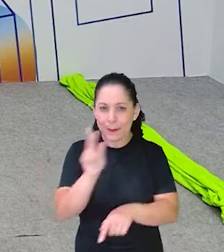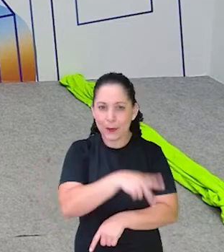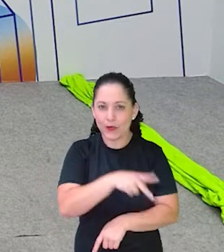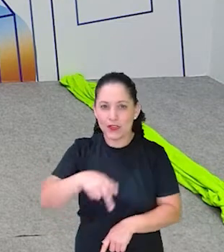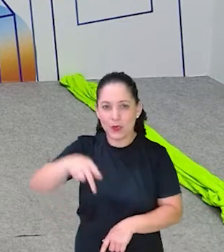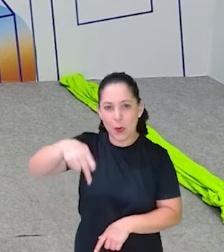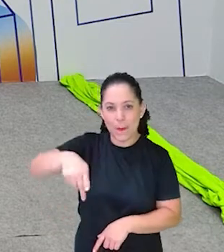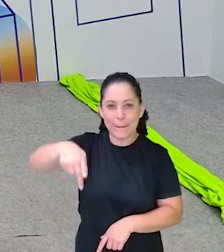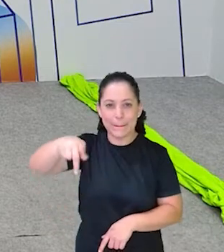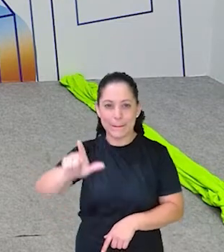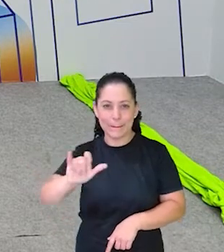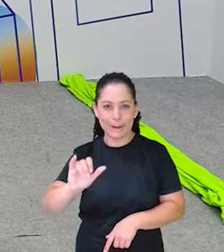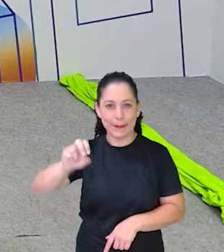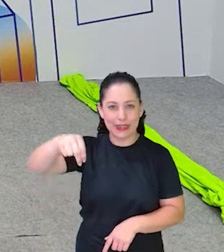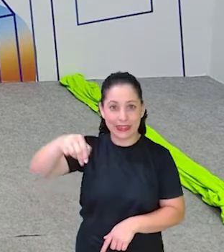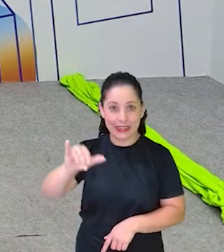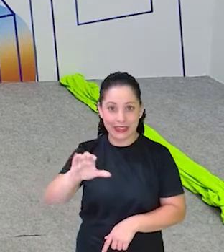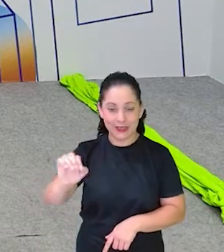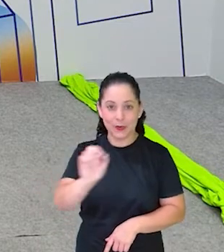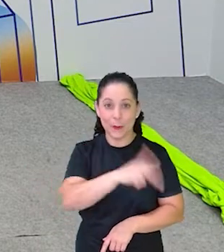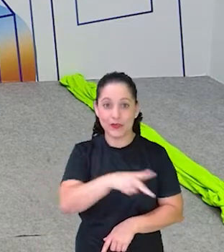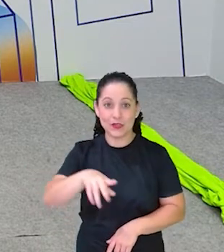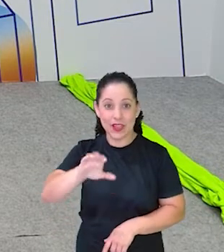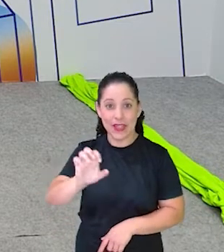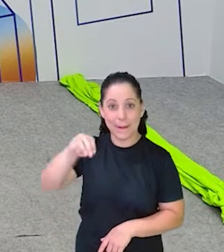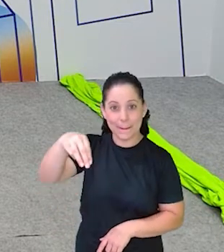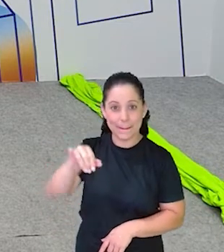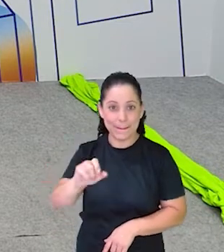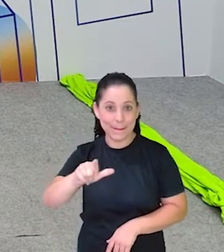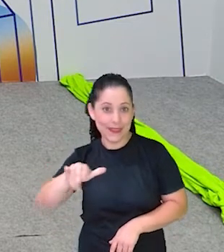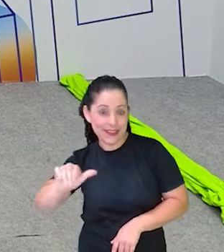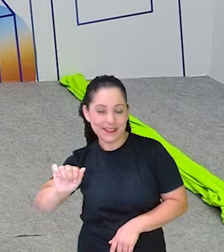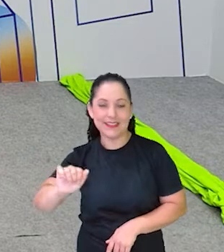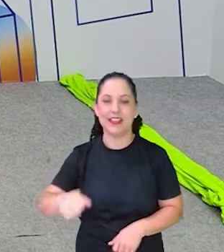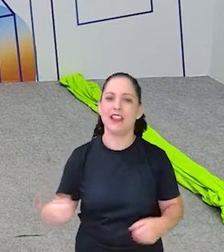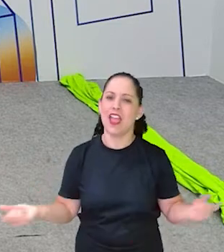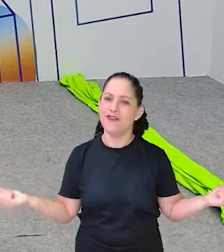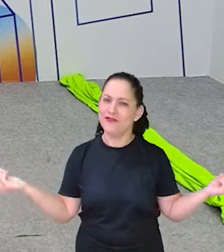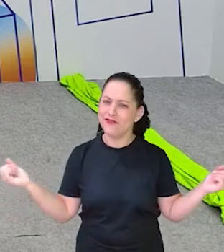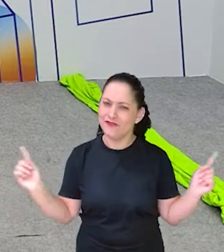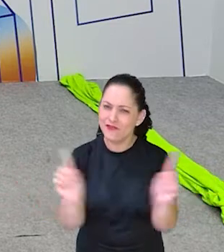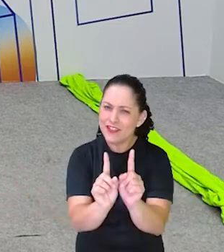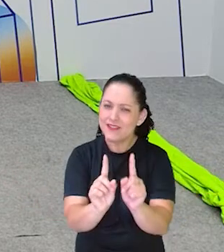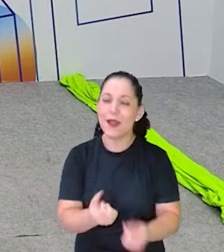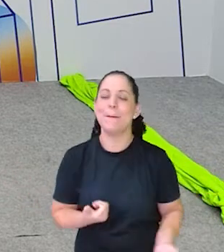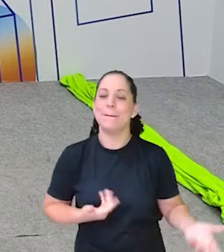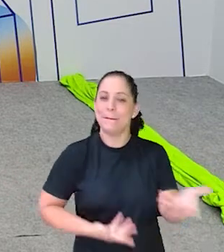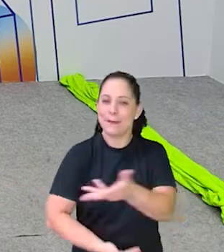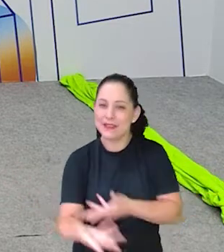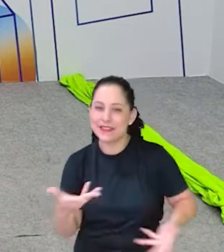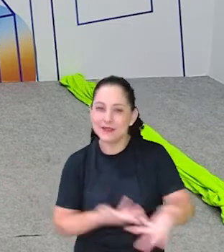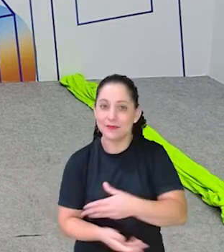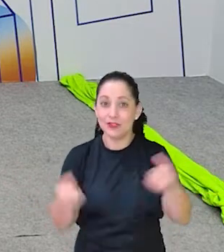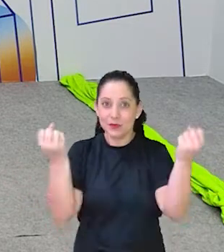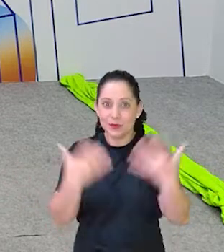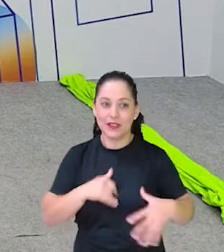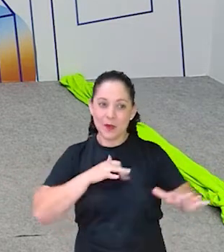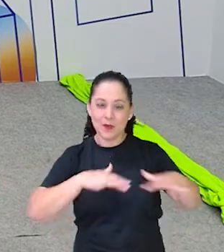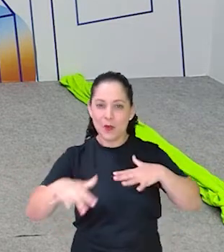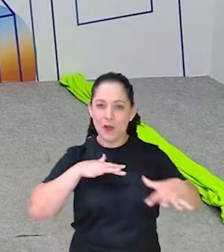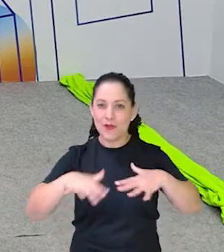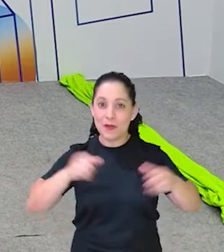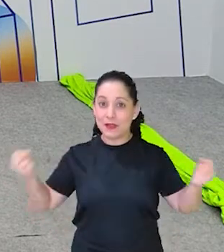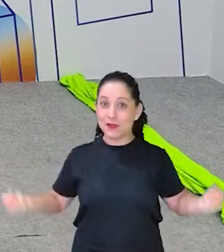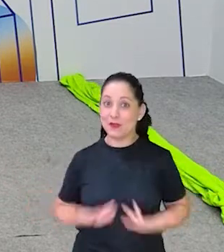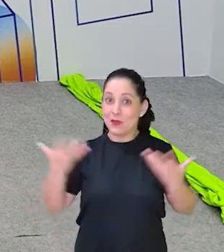Pliny e a professora Emília. E vou explicar eles bem direitinho como será o movimento. Eles estão animadíssimos. Estão até